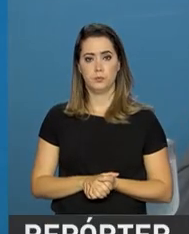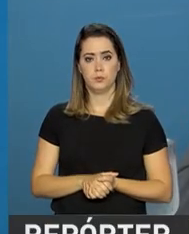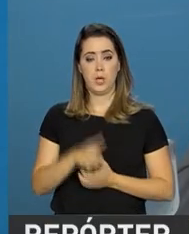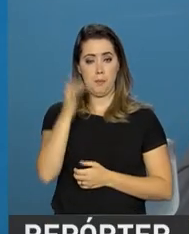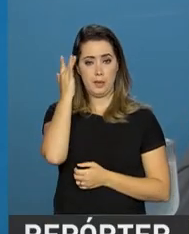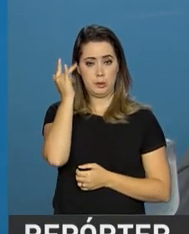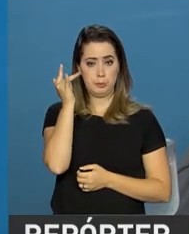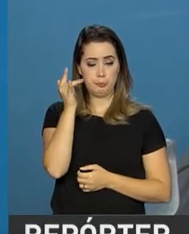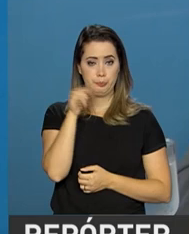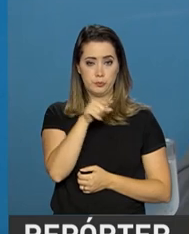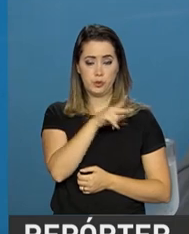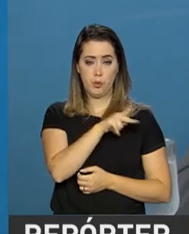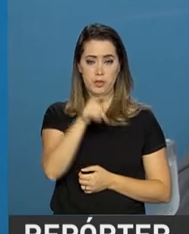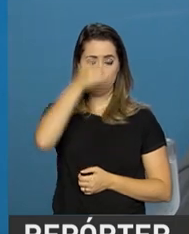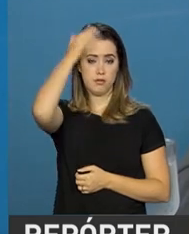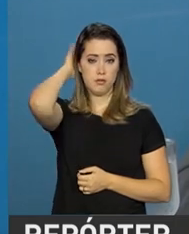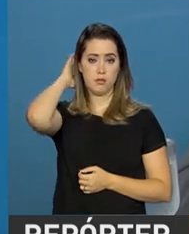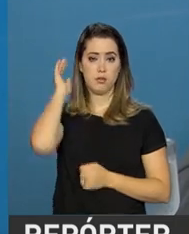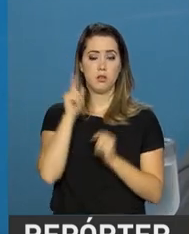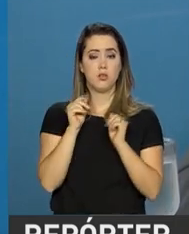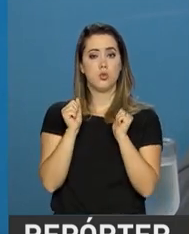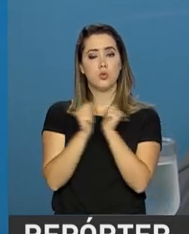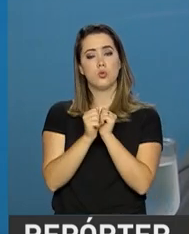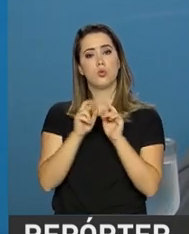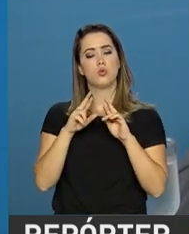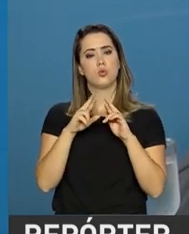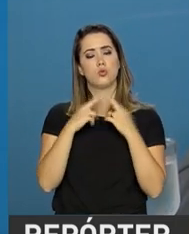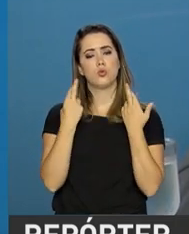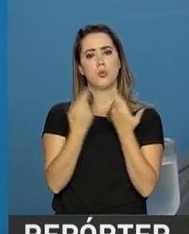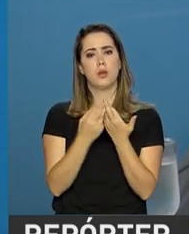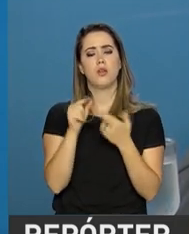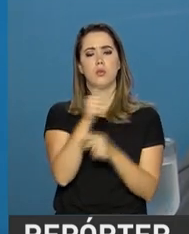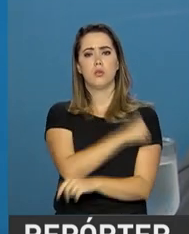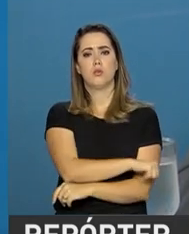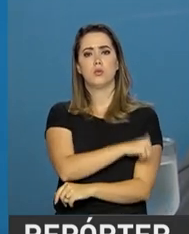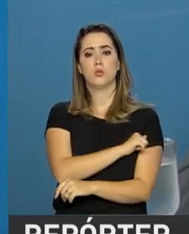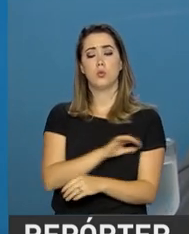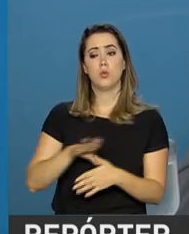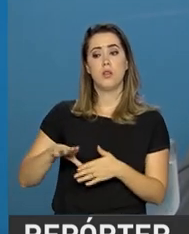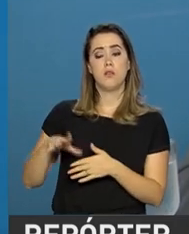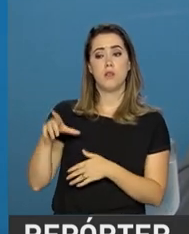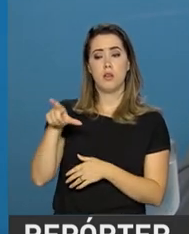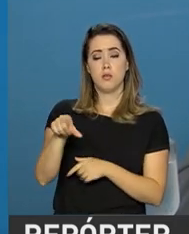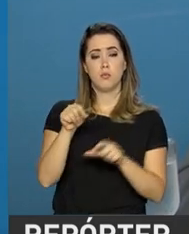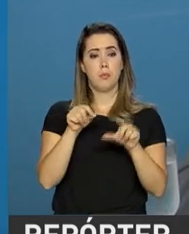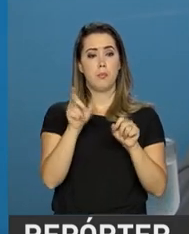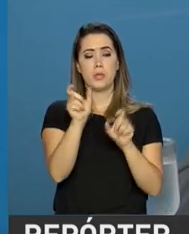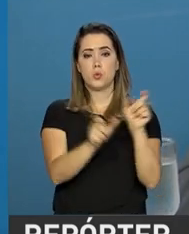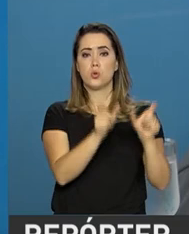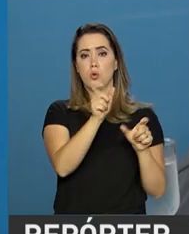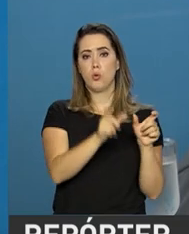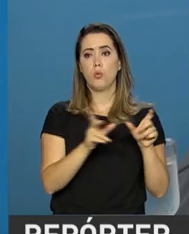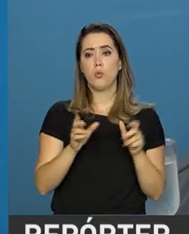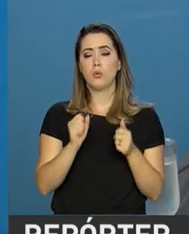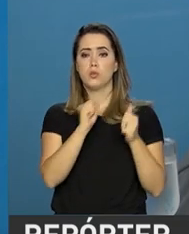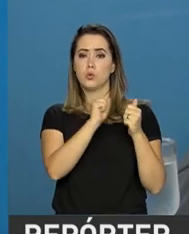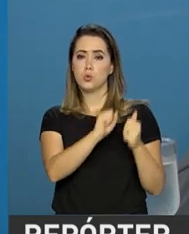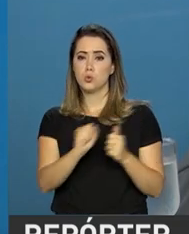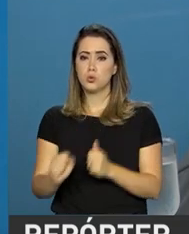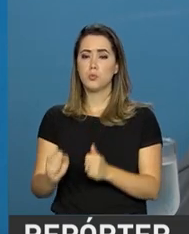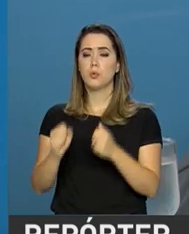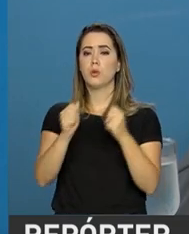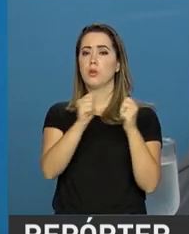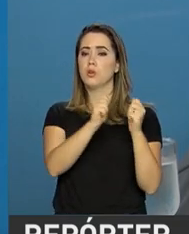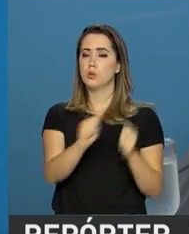Amanhã, o senhor presidente da República fará uma reunião no Rio de Janeiro com representantes dos demais poderes estaduais,